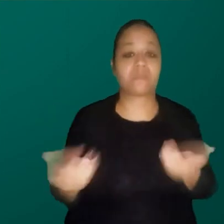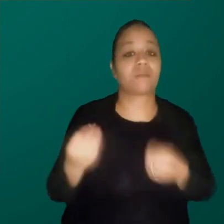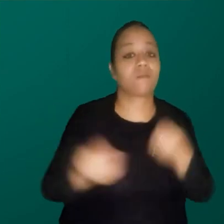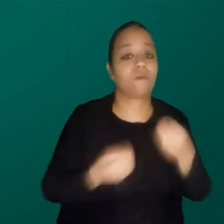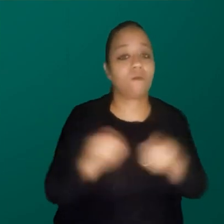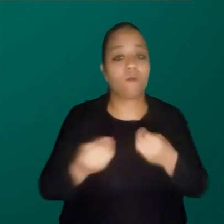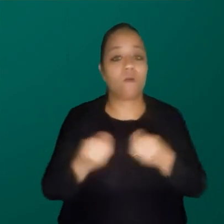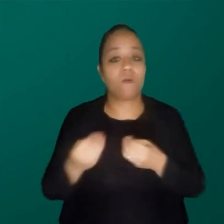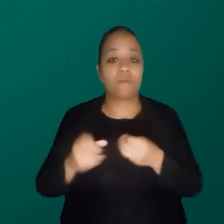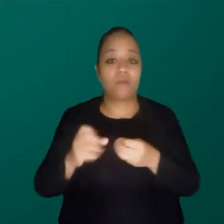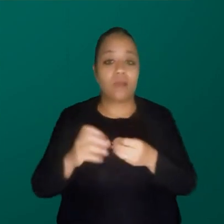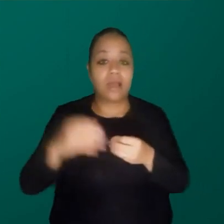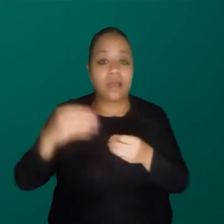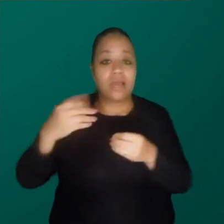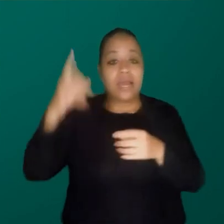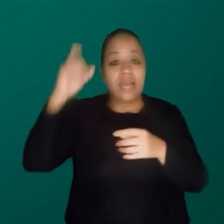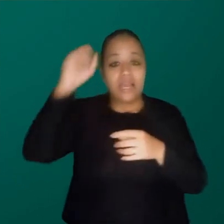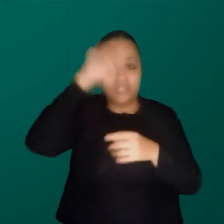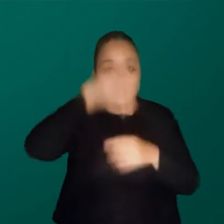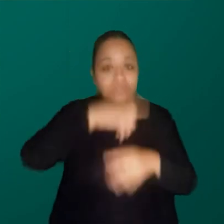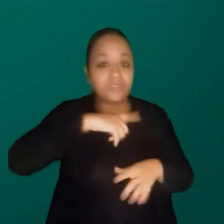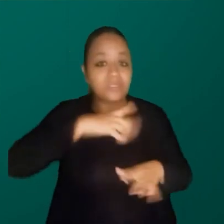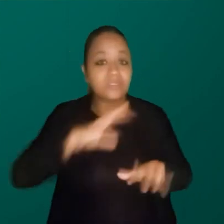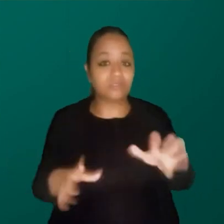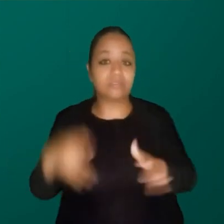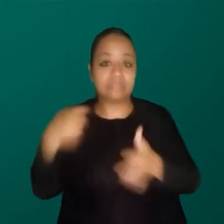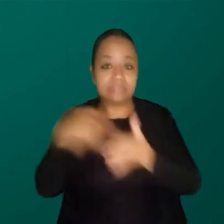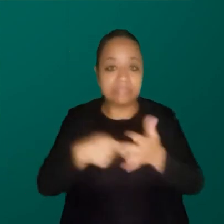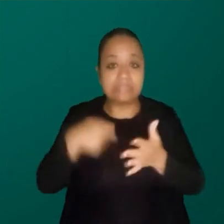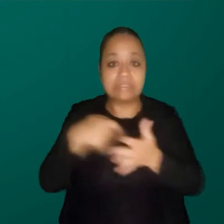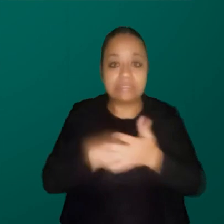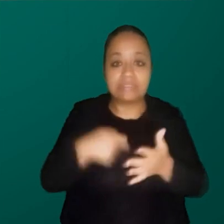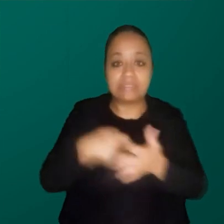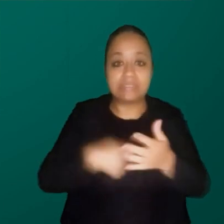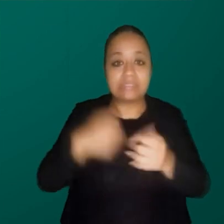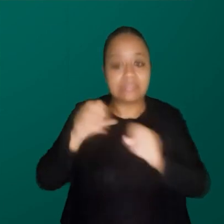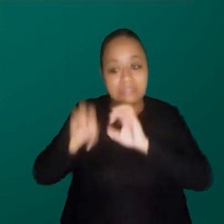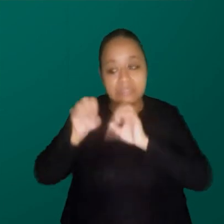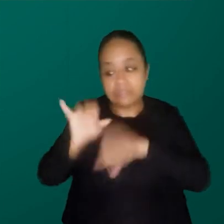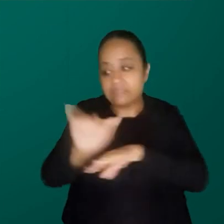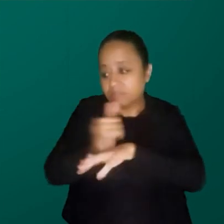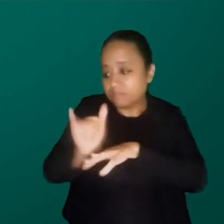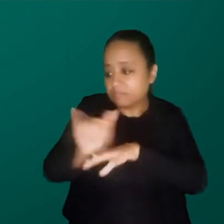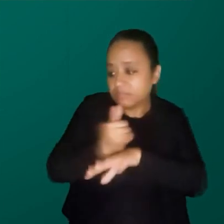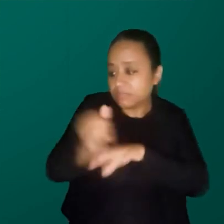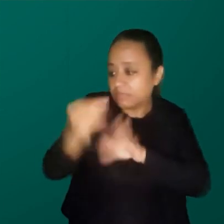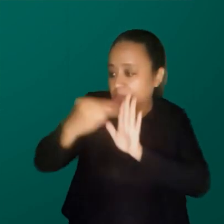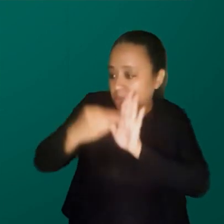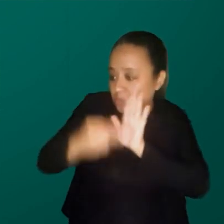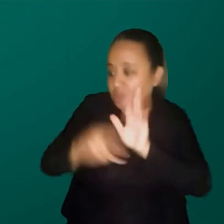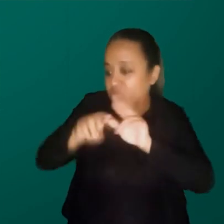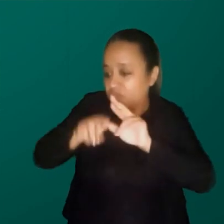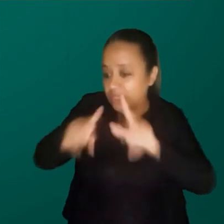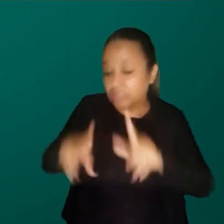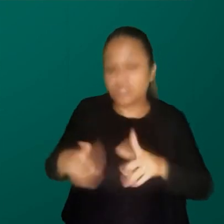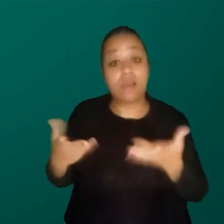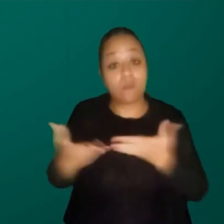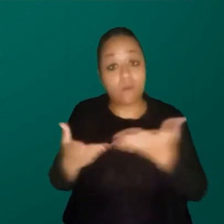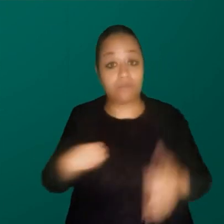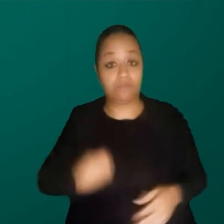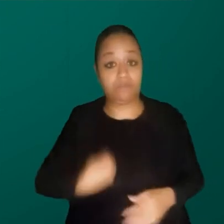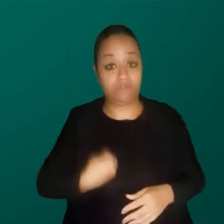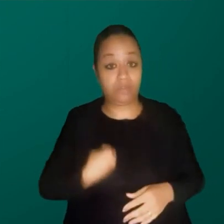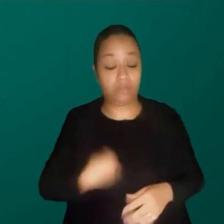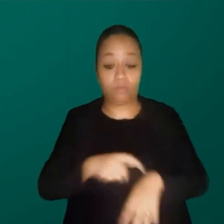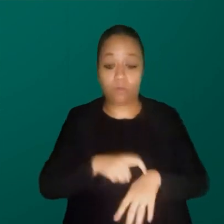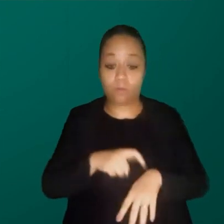condenado que nem sísifus a carregar essa pedra até o topo para depois cair. Essa é a informação. Só que agora nós estamos vivendo um momento